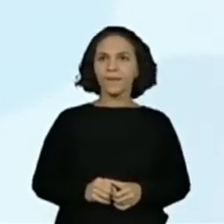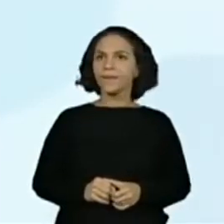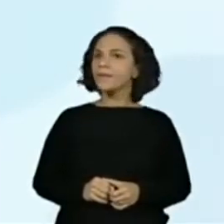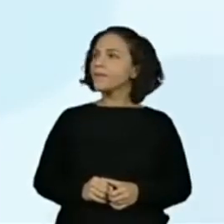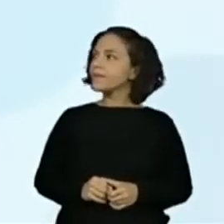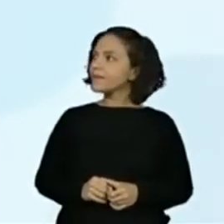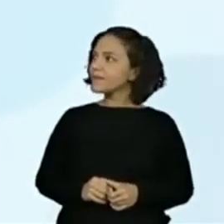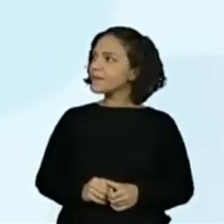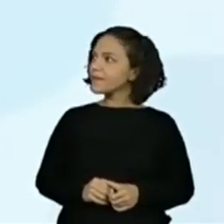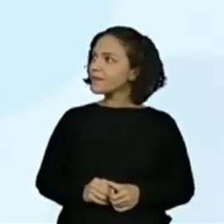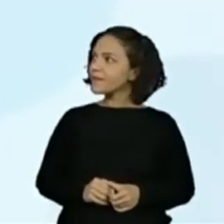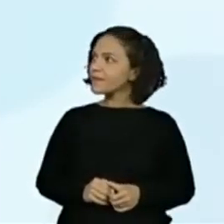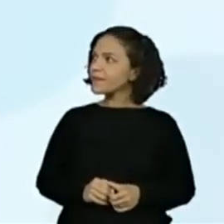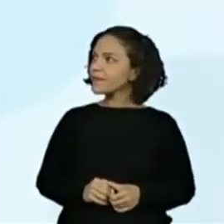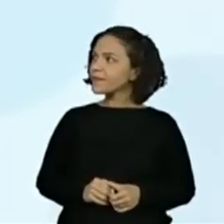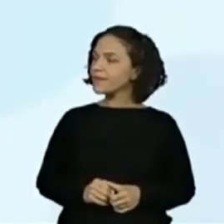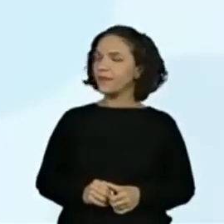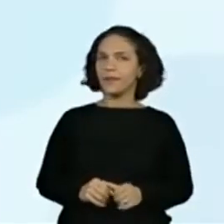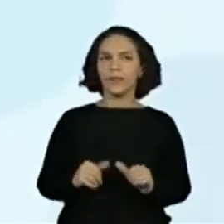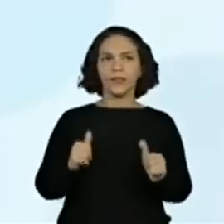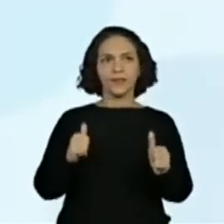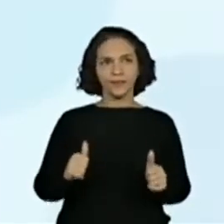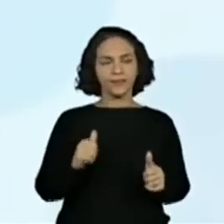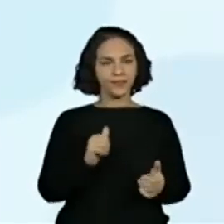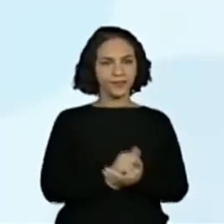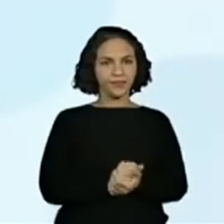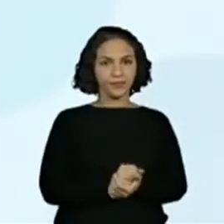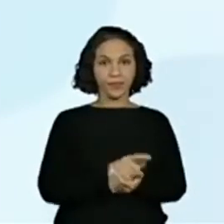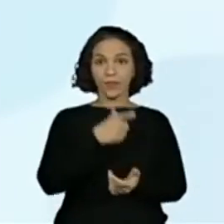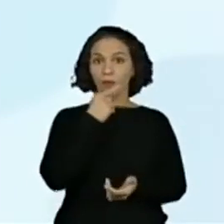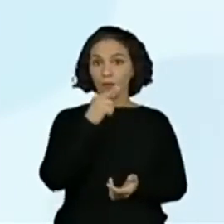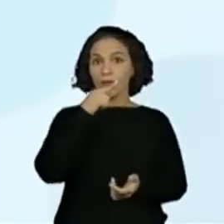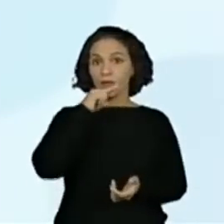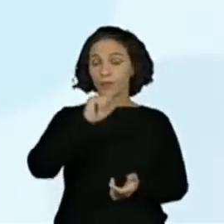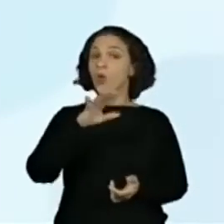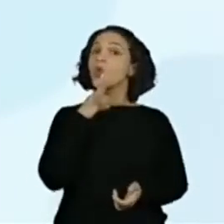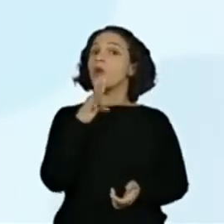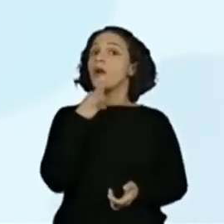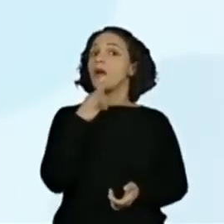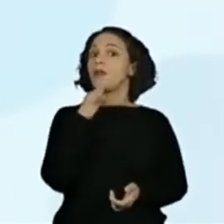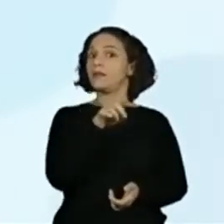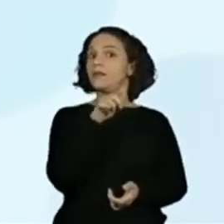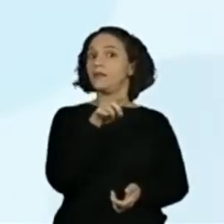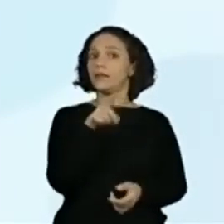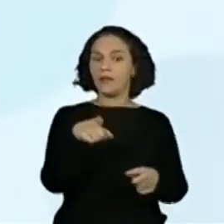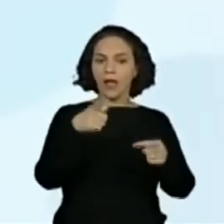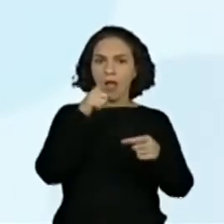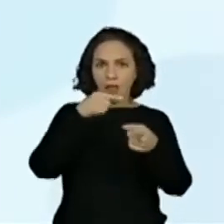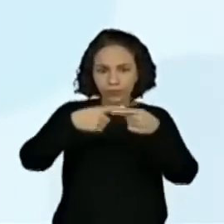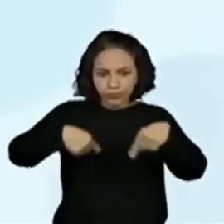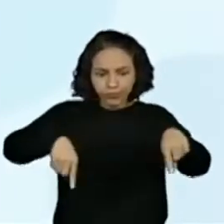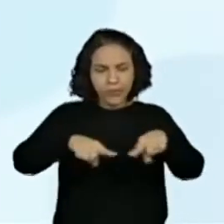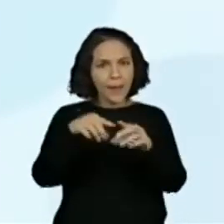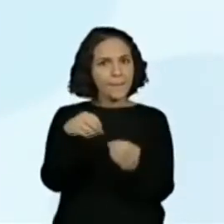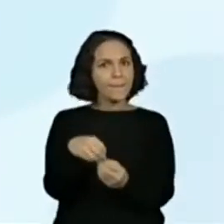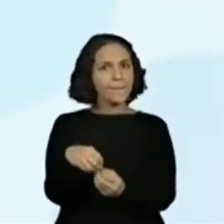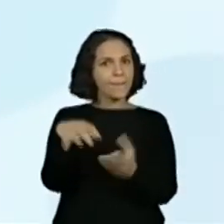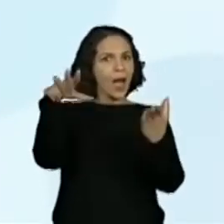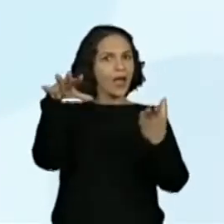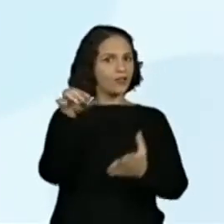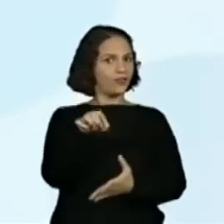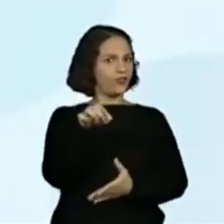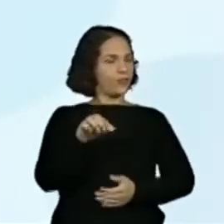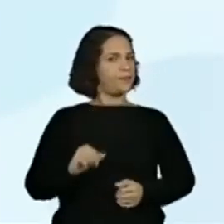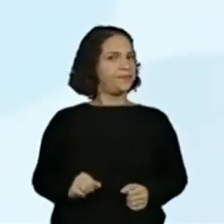a magia do lago. Vou pôr aqui embaixo, tá bom? Tá. Magia do